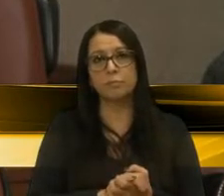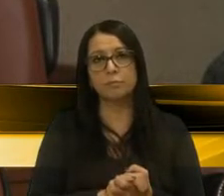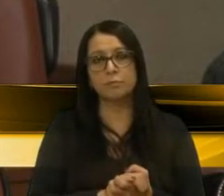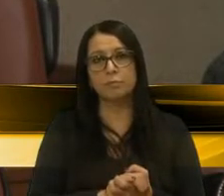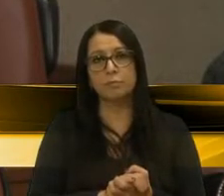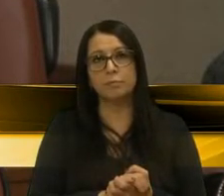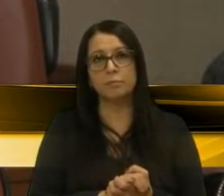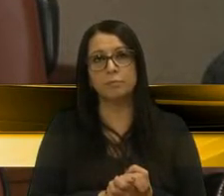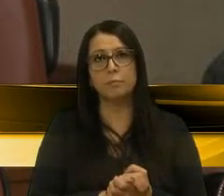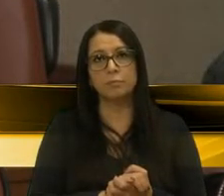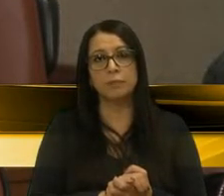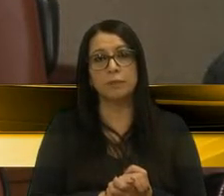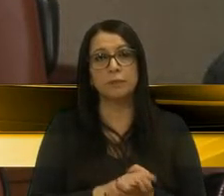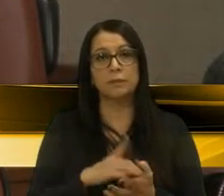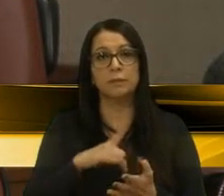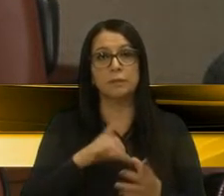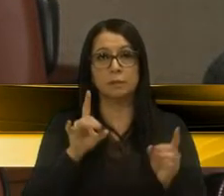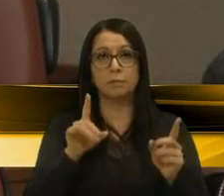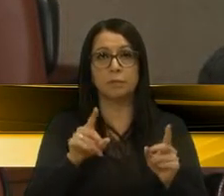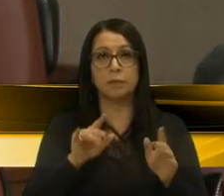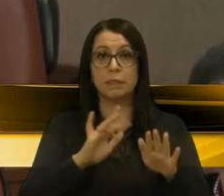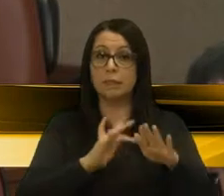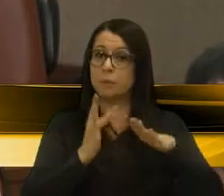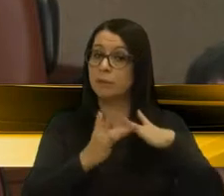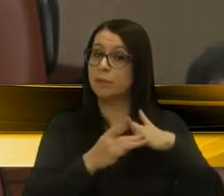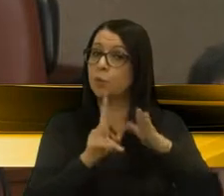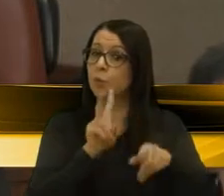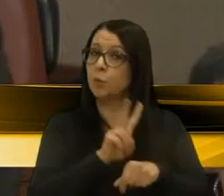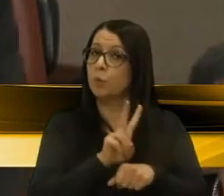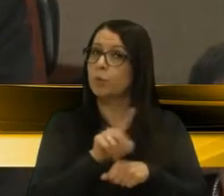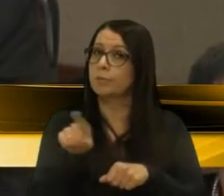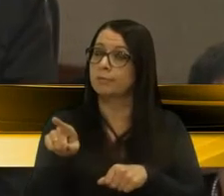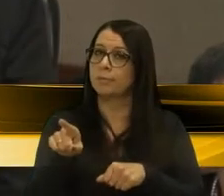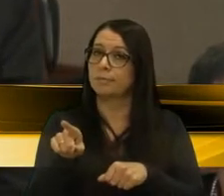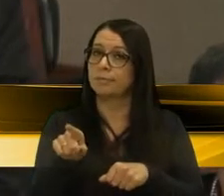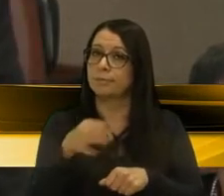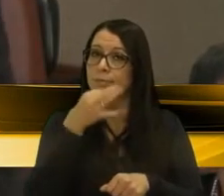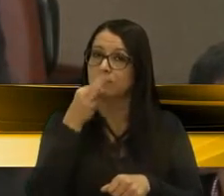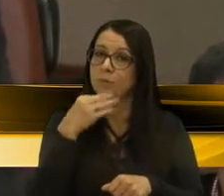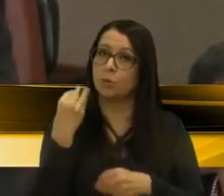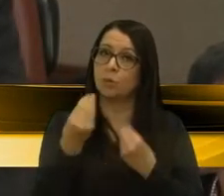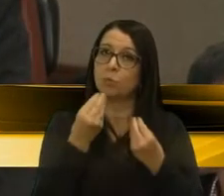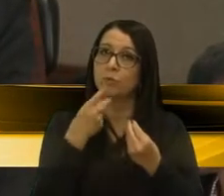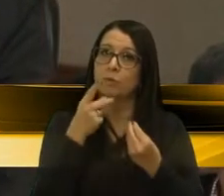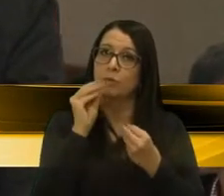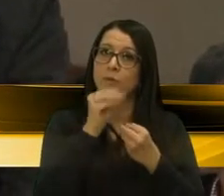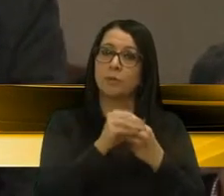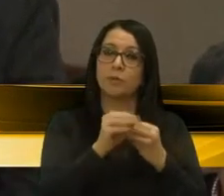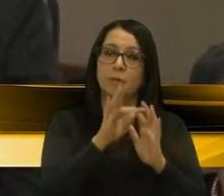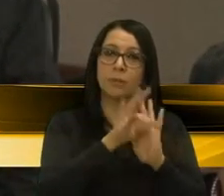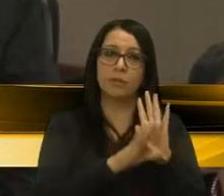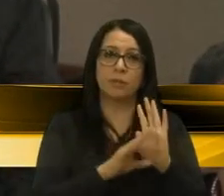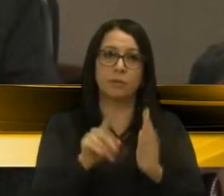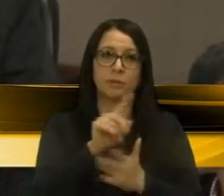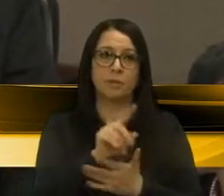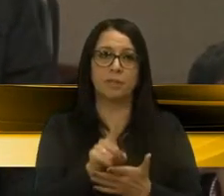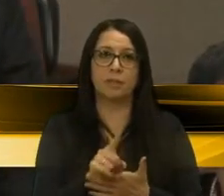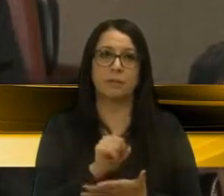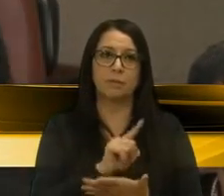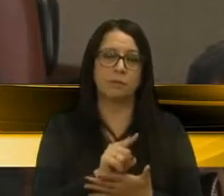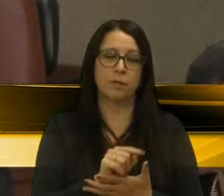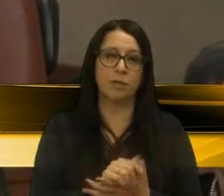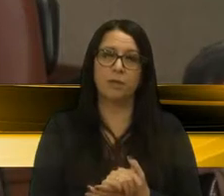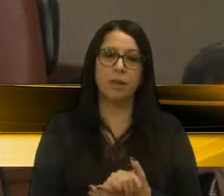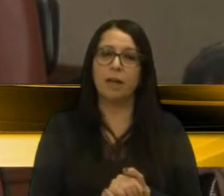Mas a gente tem, especialmente a imprensa, tem que ter muito cuidado, do ponto de vista de como você vai colocar uma manchete. Como você vai